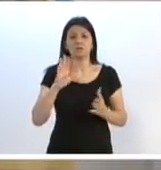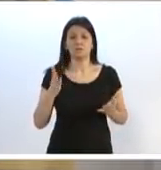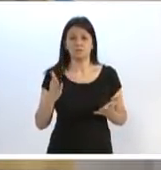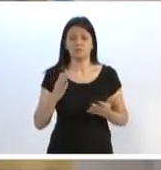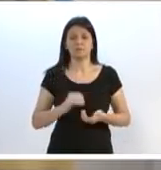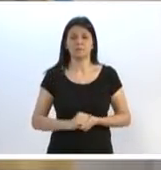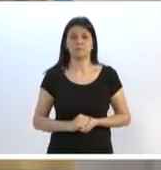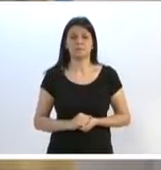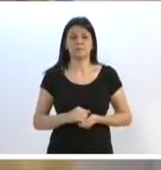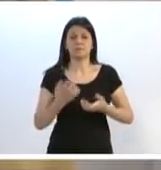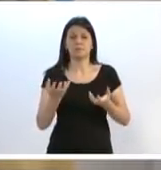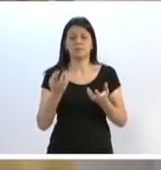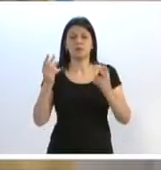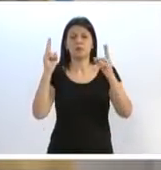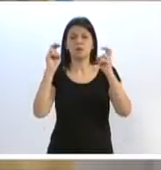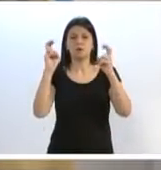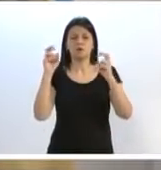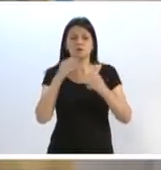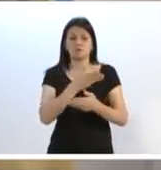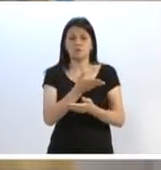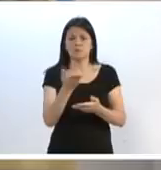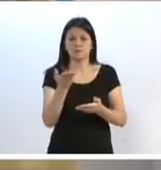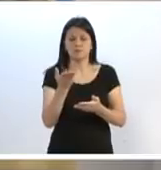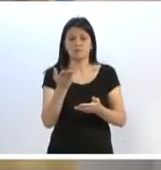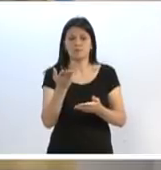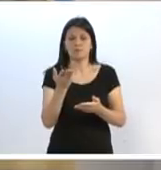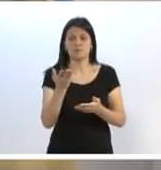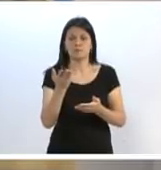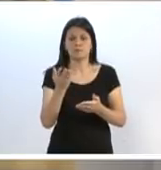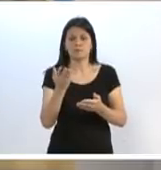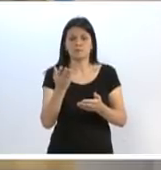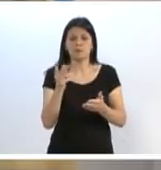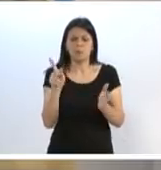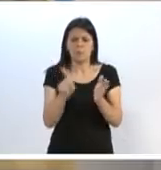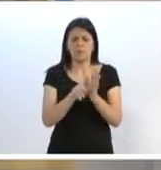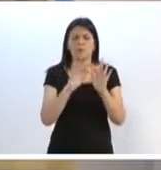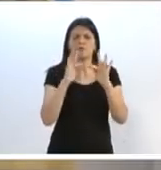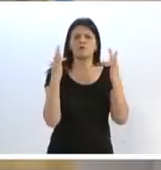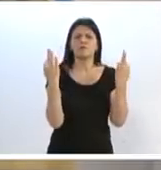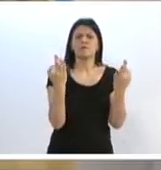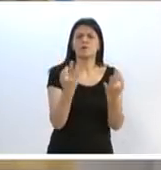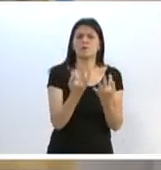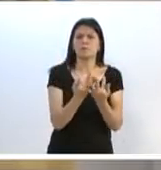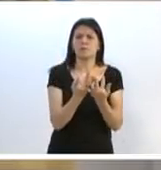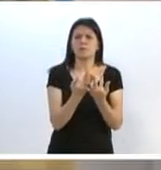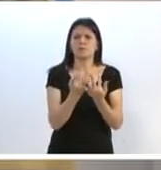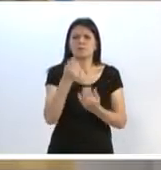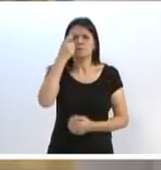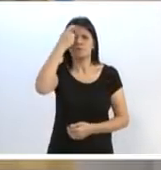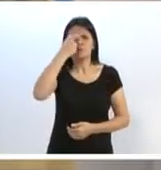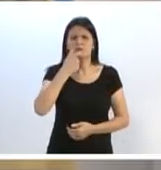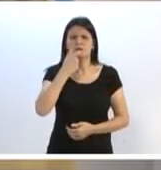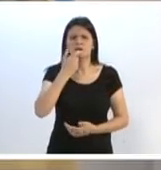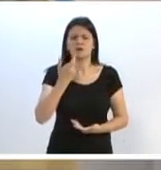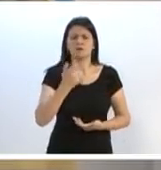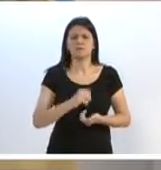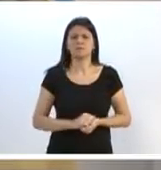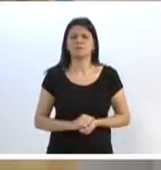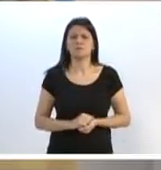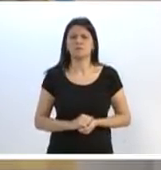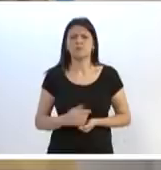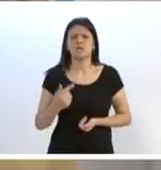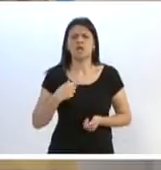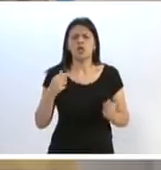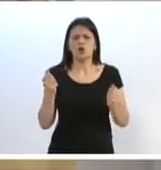Eu quero trazer um assunto para vocês aqui que vai de encontro a família, que é o caráter. Eu fui criado com